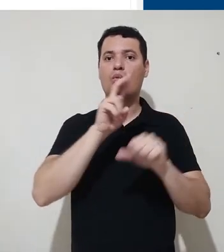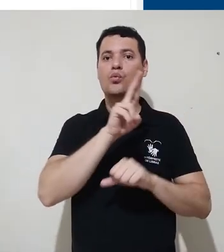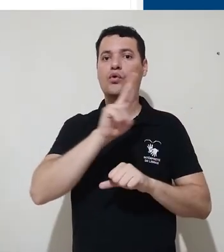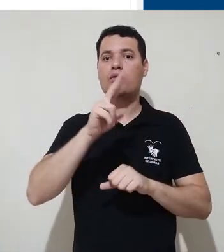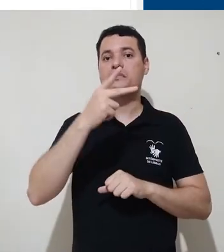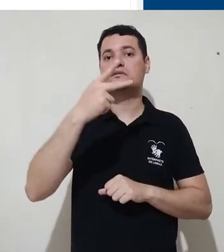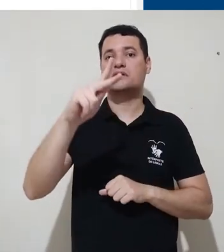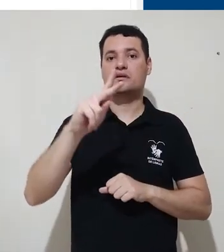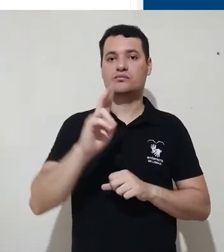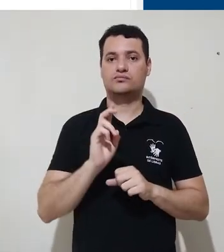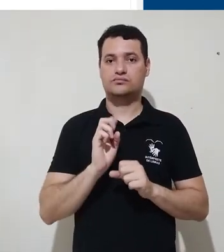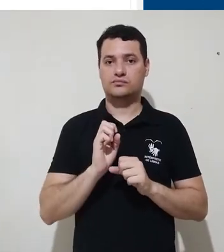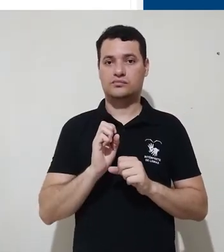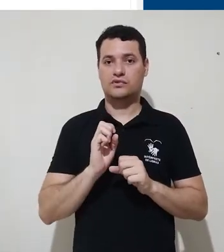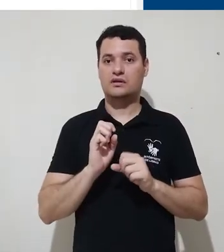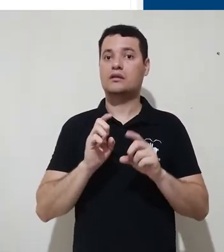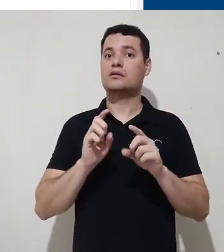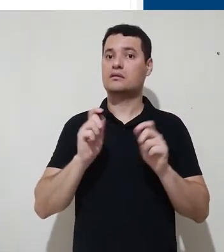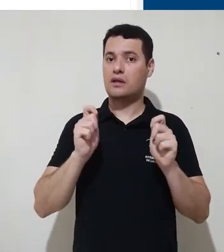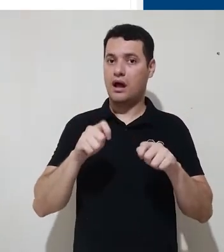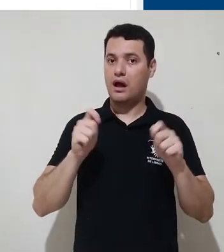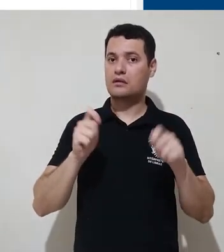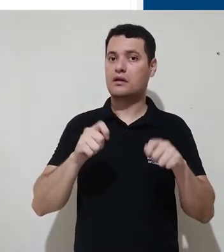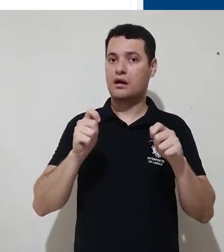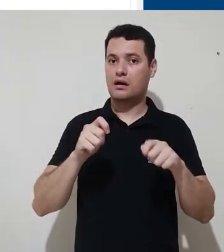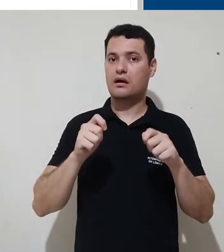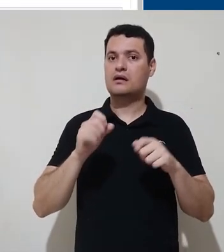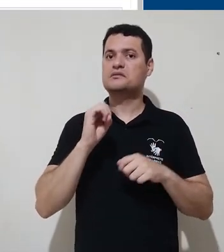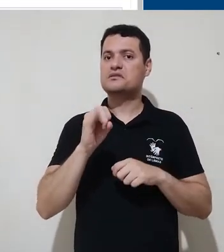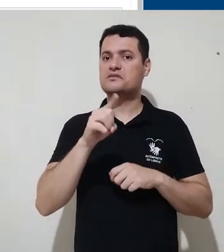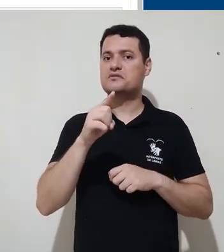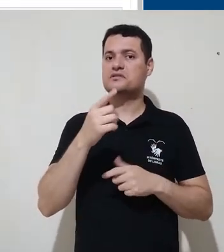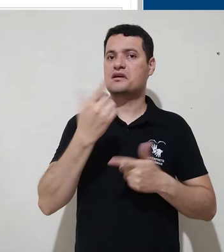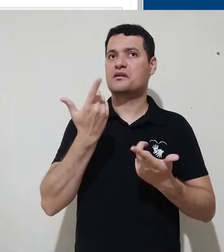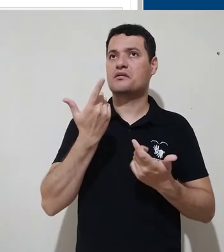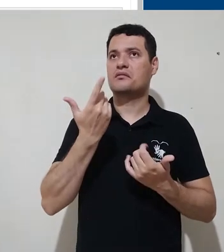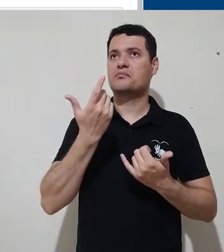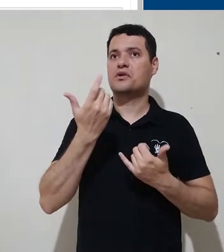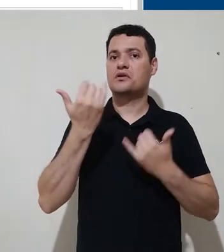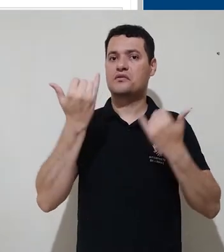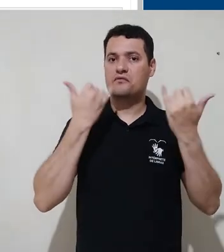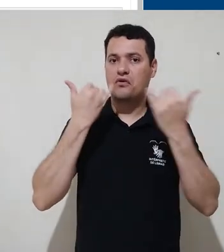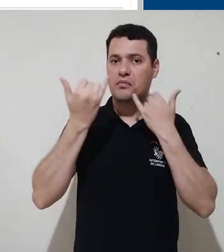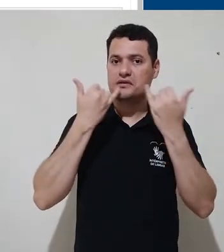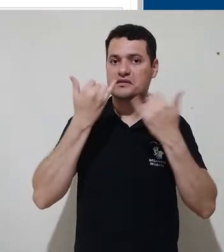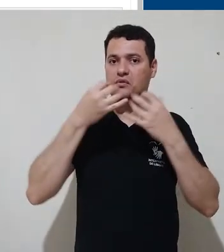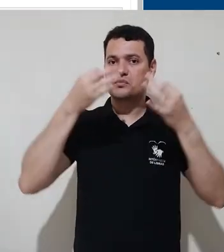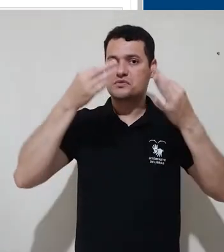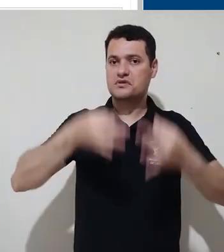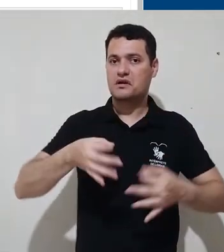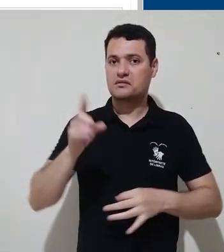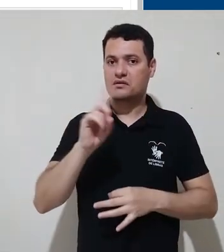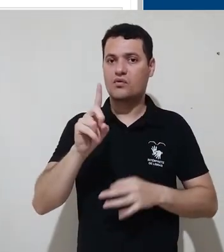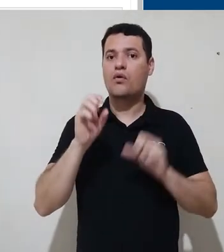alterações como alterar nome, alterar sobrenome, caso tenha alguma informação que não